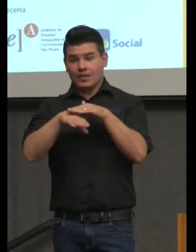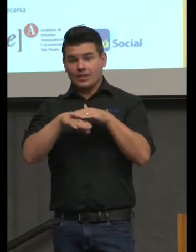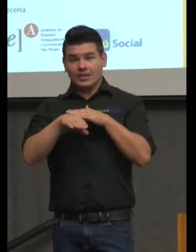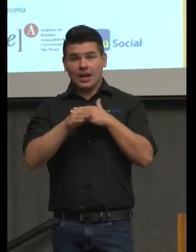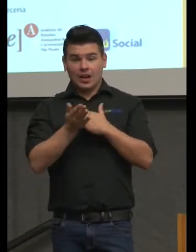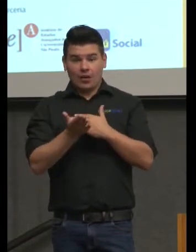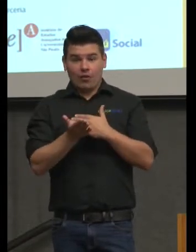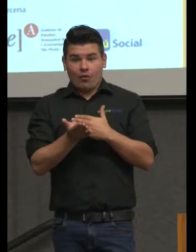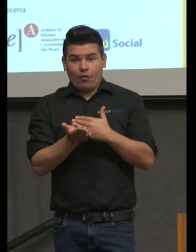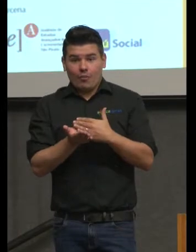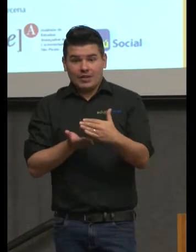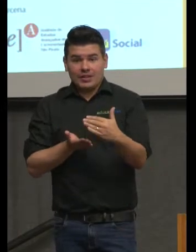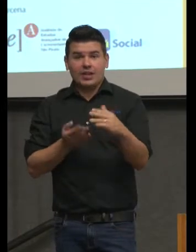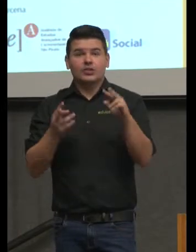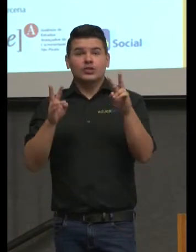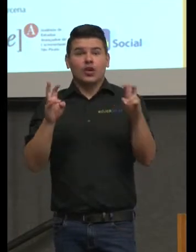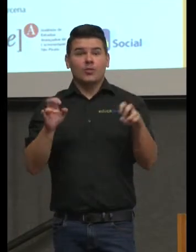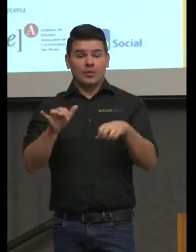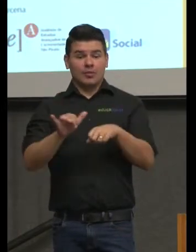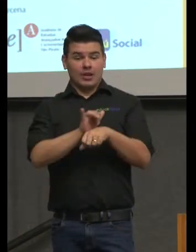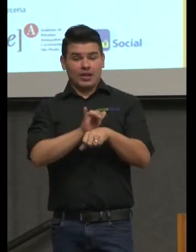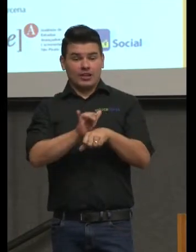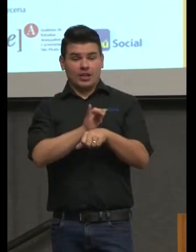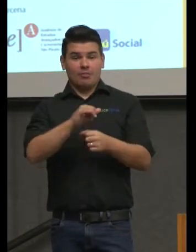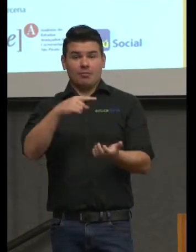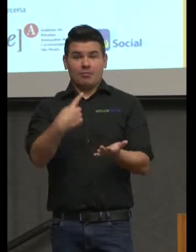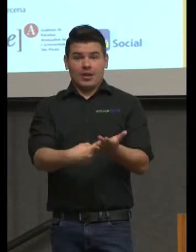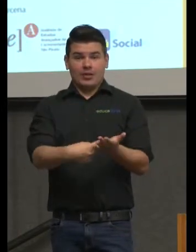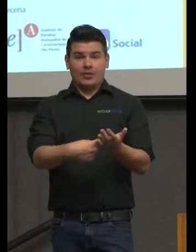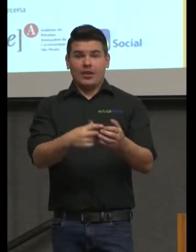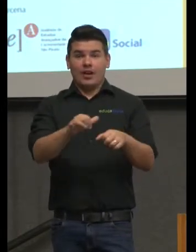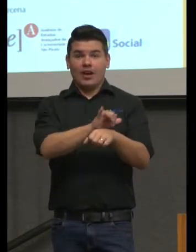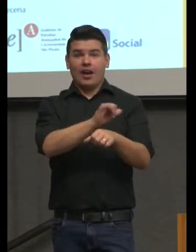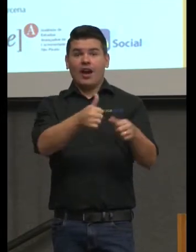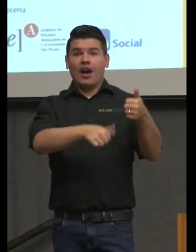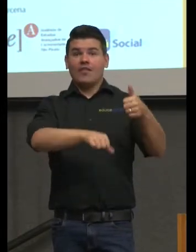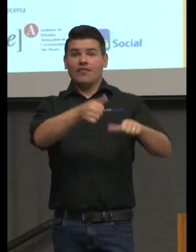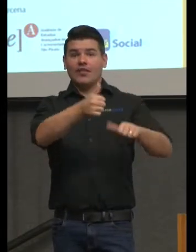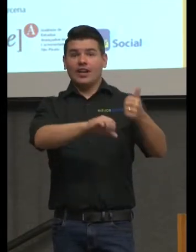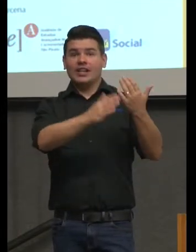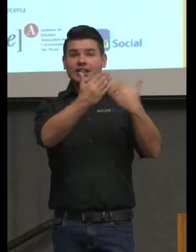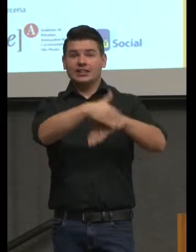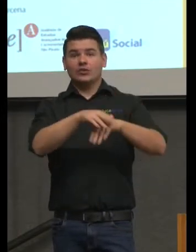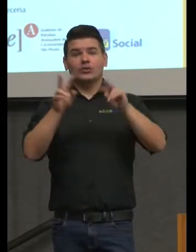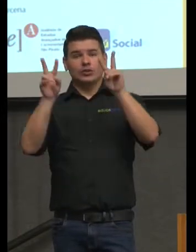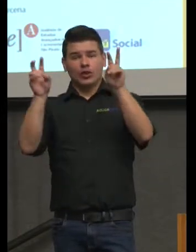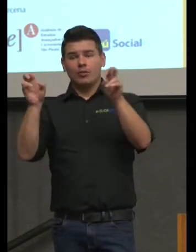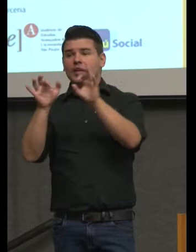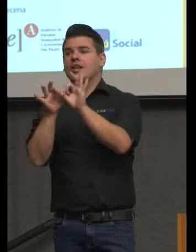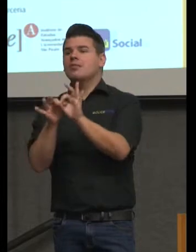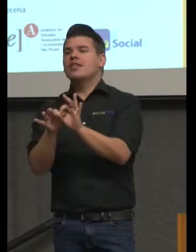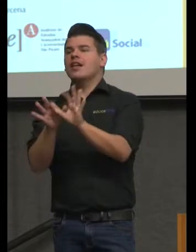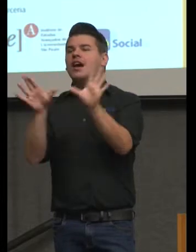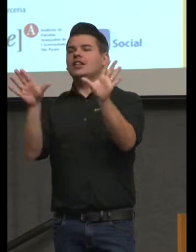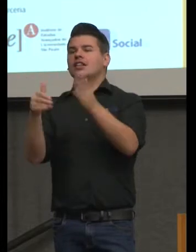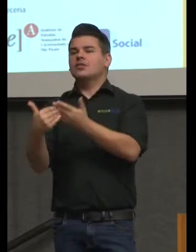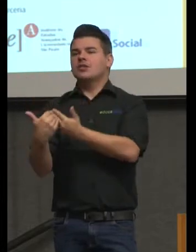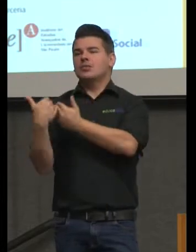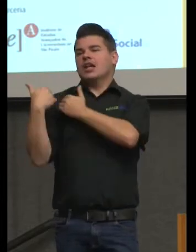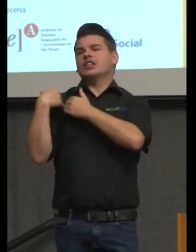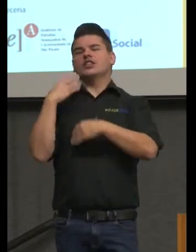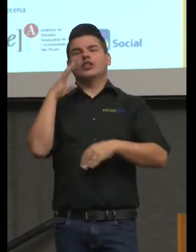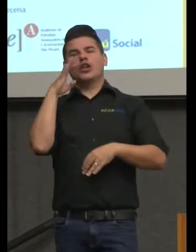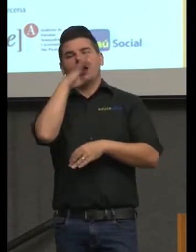sobre planejamento e avaliação com matemática de liberdade responsabilidade e tolerância